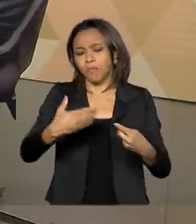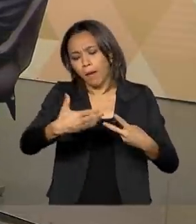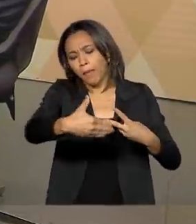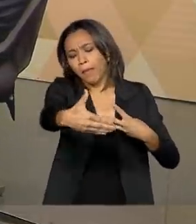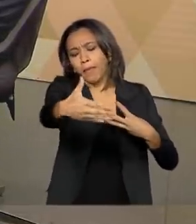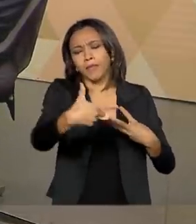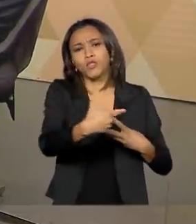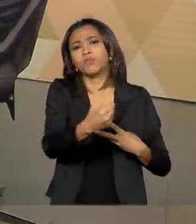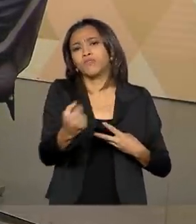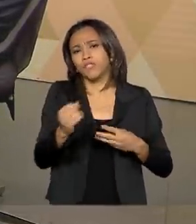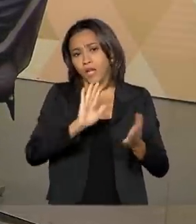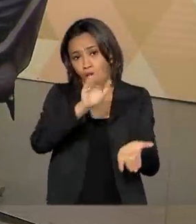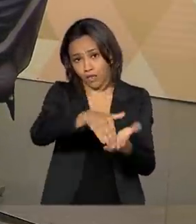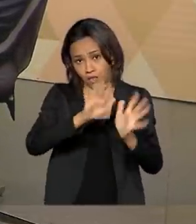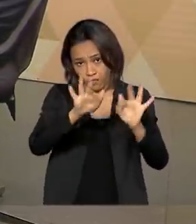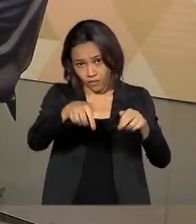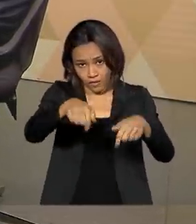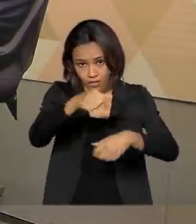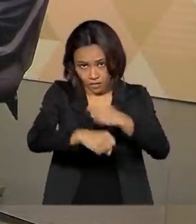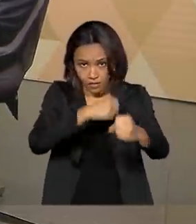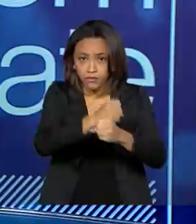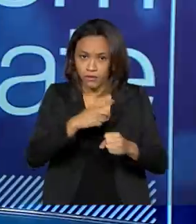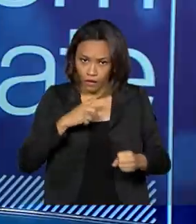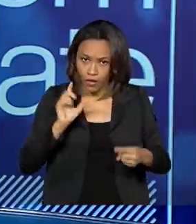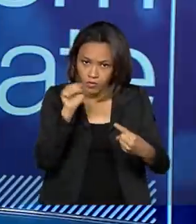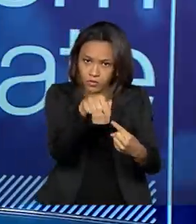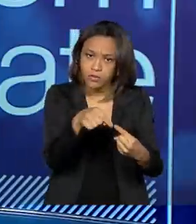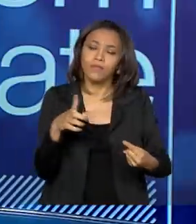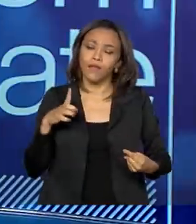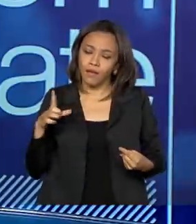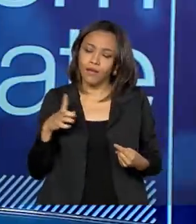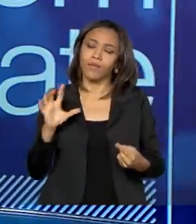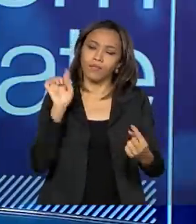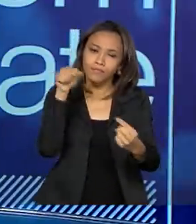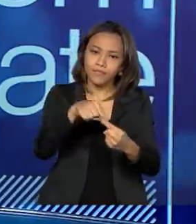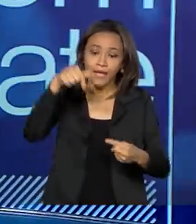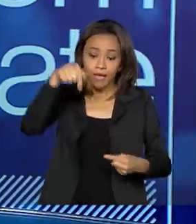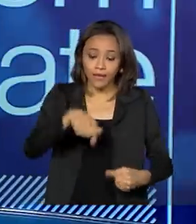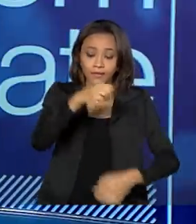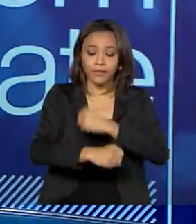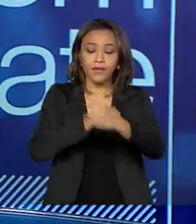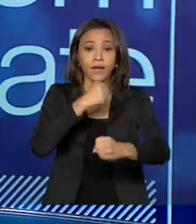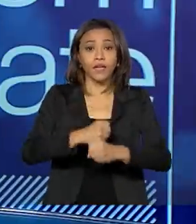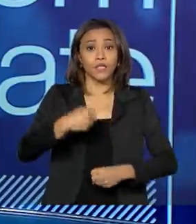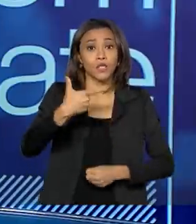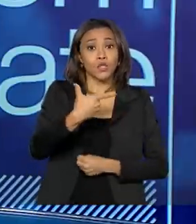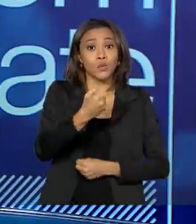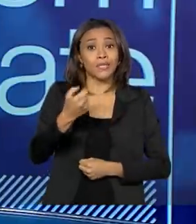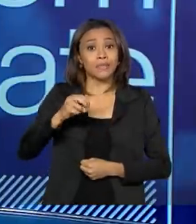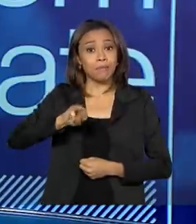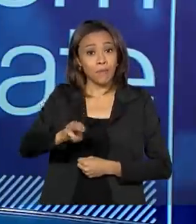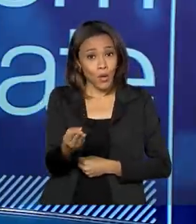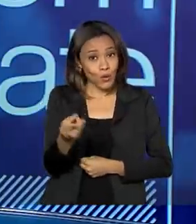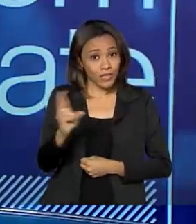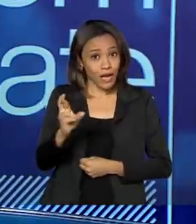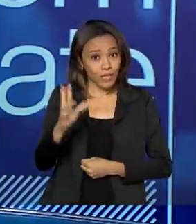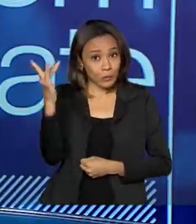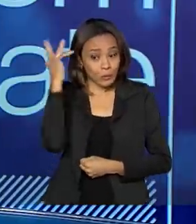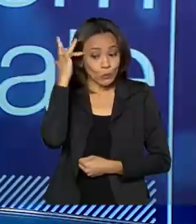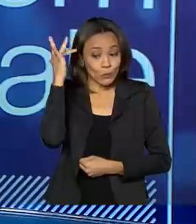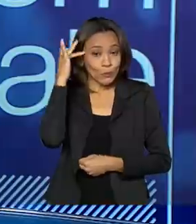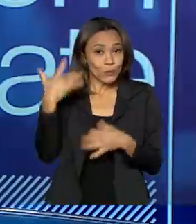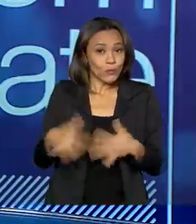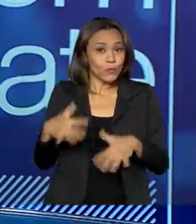2020 até o fim do ano? Nós temos a meta de arrecadar esse ano em torno de 200 milhões de reais. É uma meta um pouco